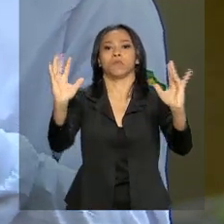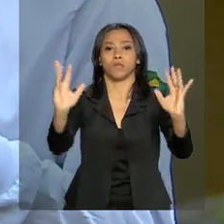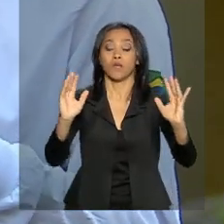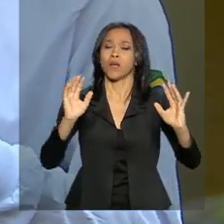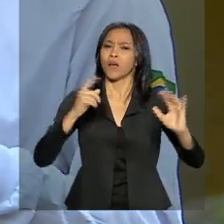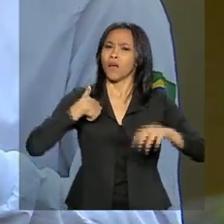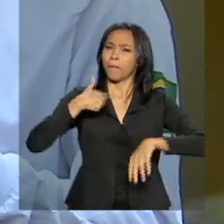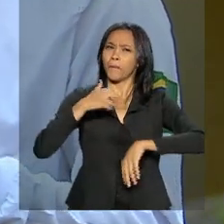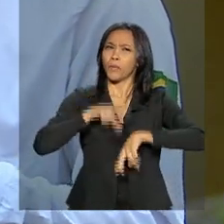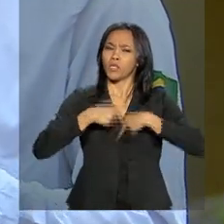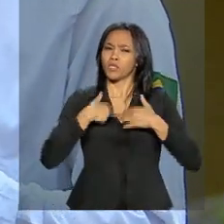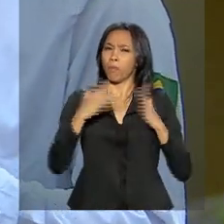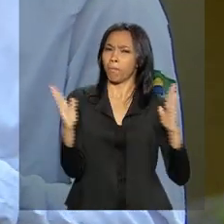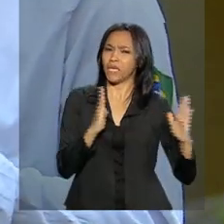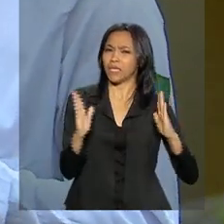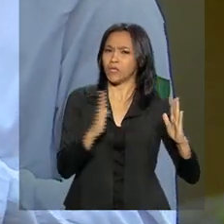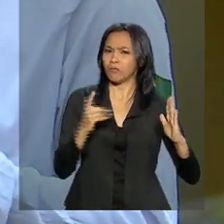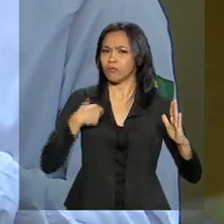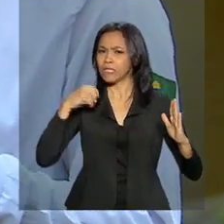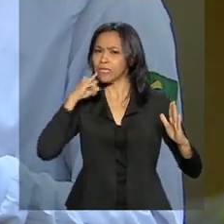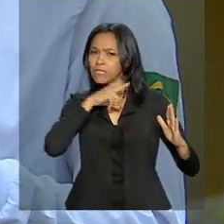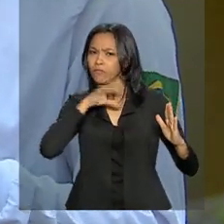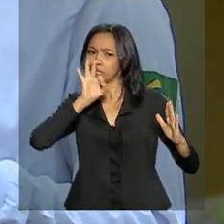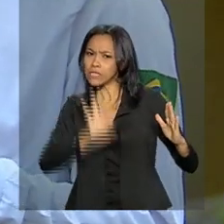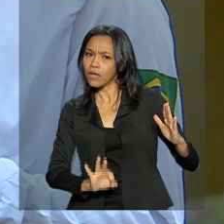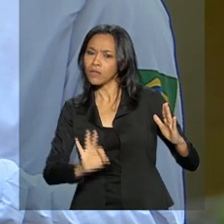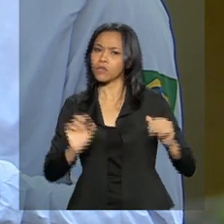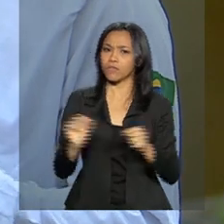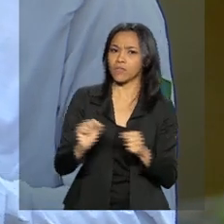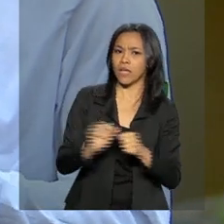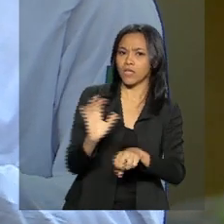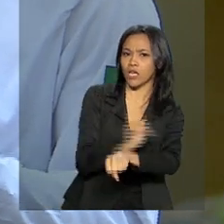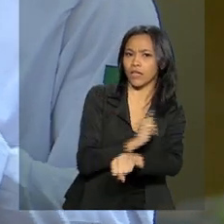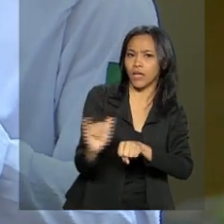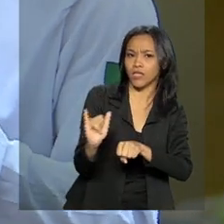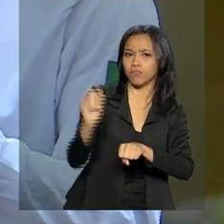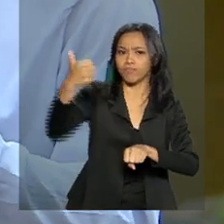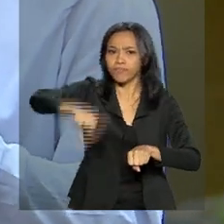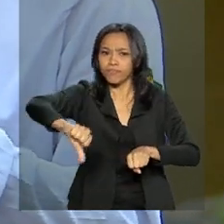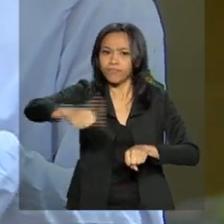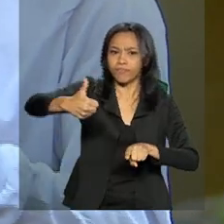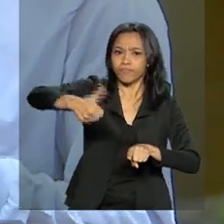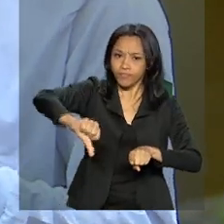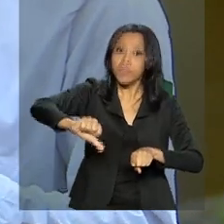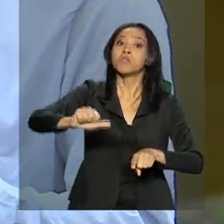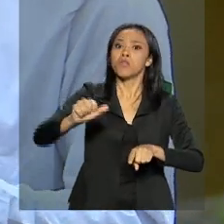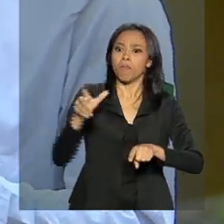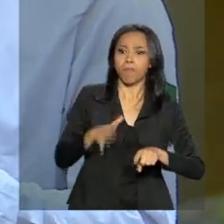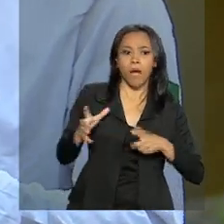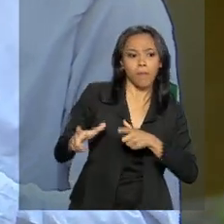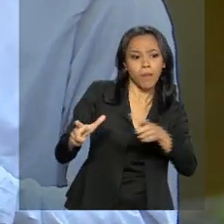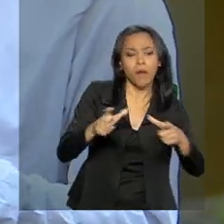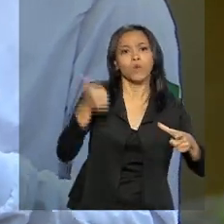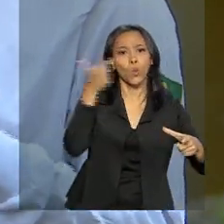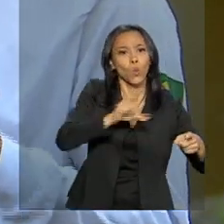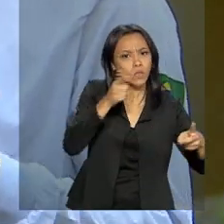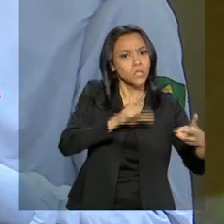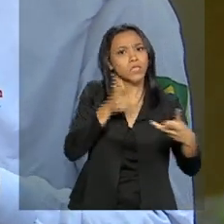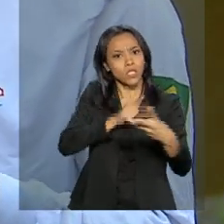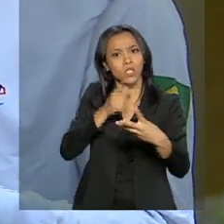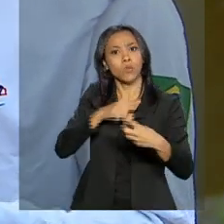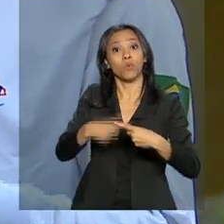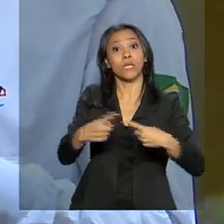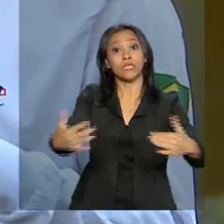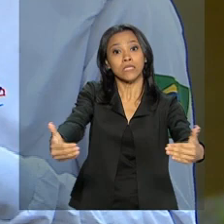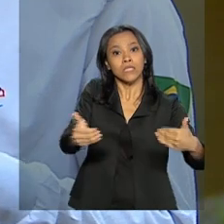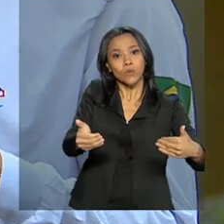tempo que a gente começou a verificar se aquela intervenção foi correta ou não. Em grande parte a gente viu que ela teve sucesso no sentido de segurar,